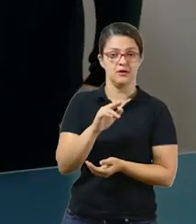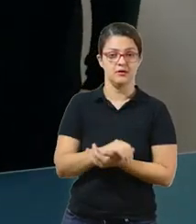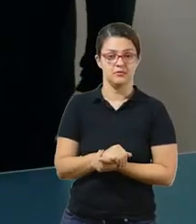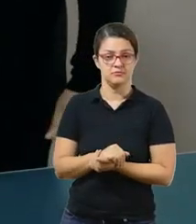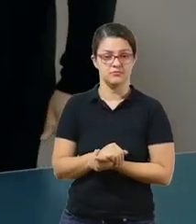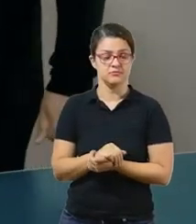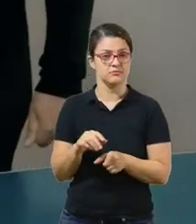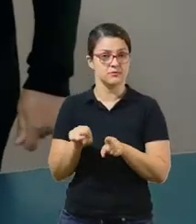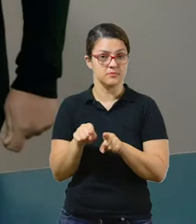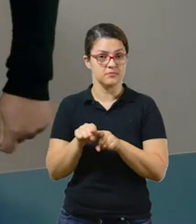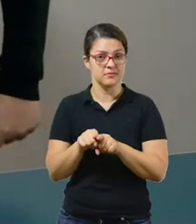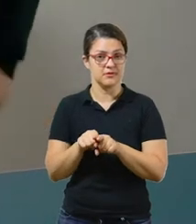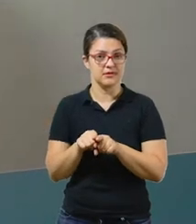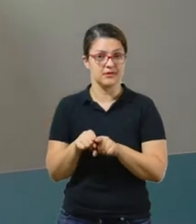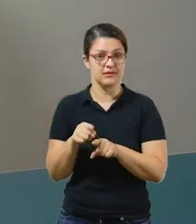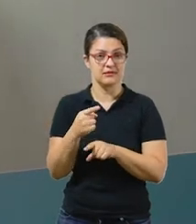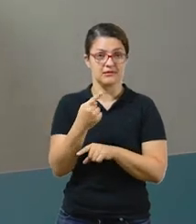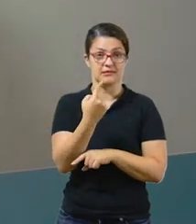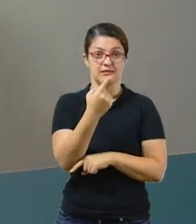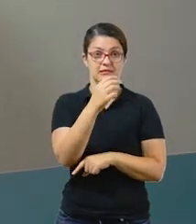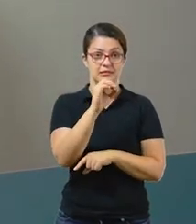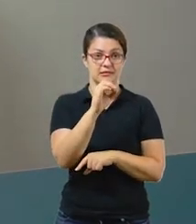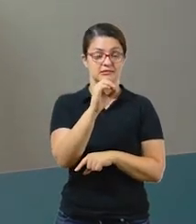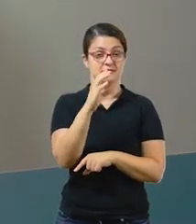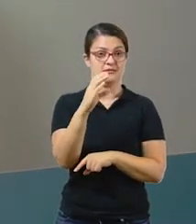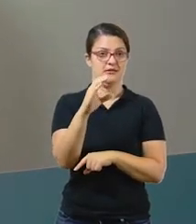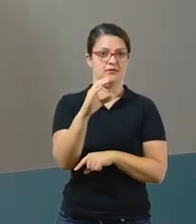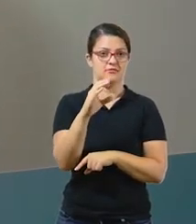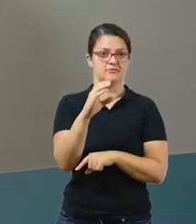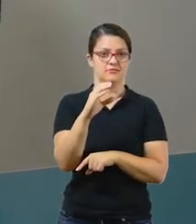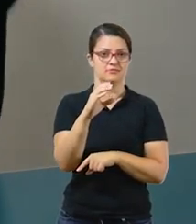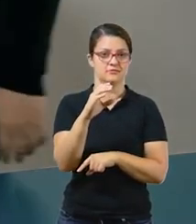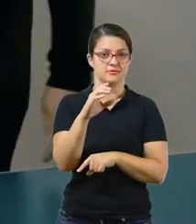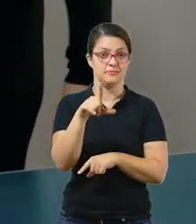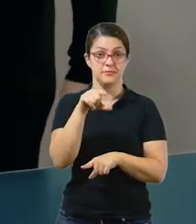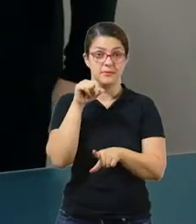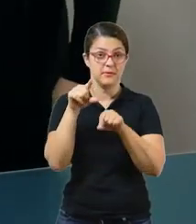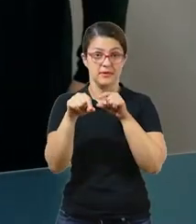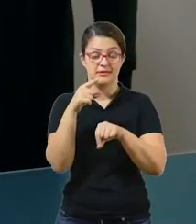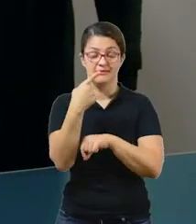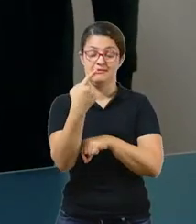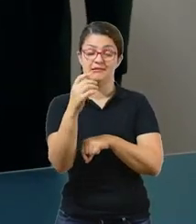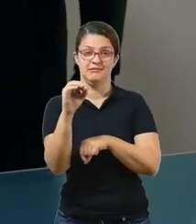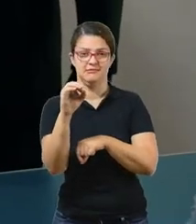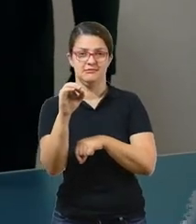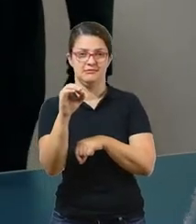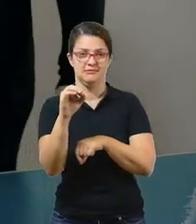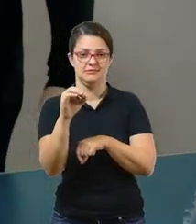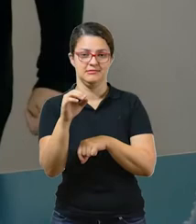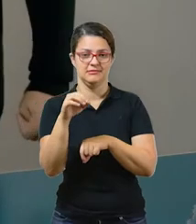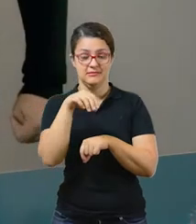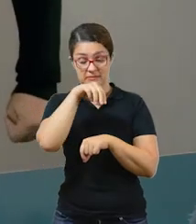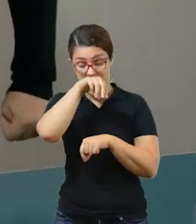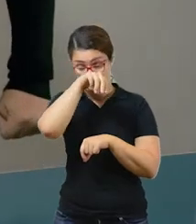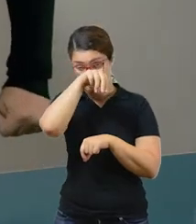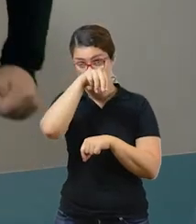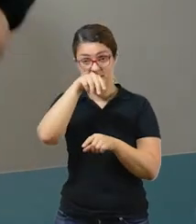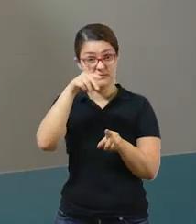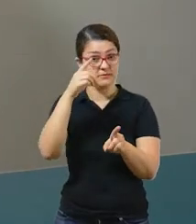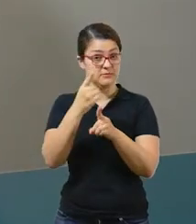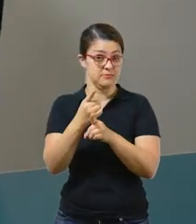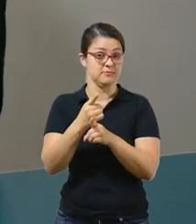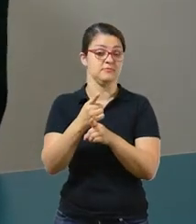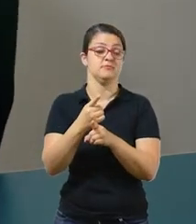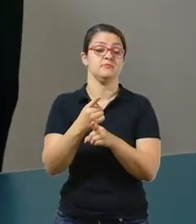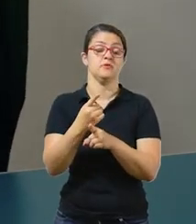moedas de 0,10 centavos. 10 mais 10 mais 10, nós vamos chegar a 1 real, que é o número inteiro. Então, nós